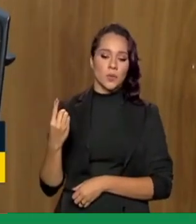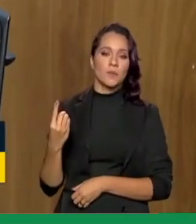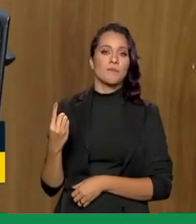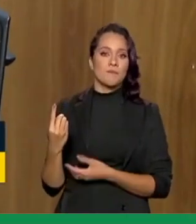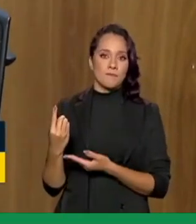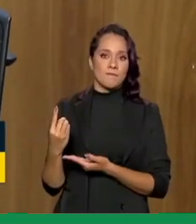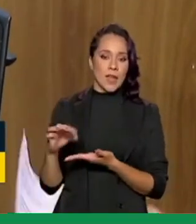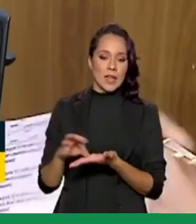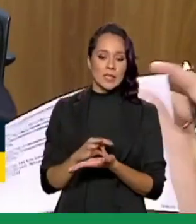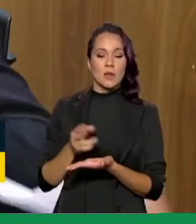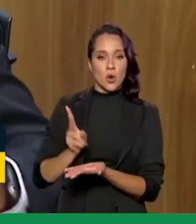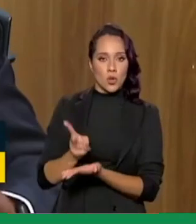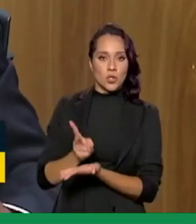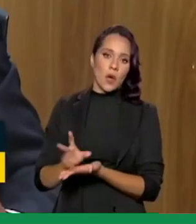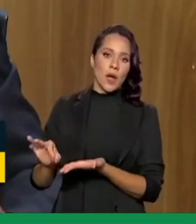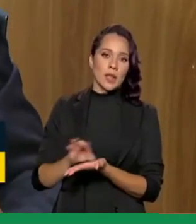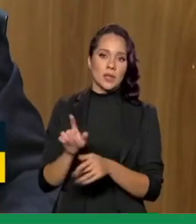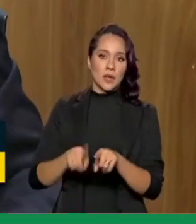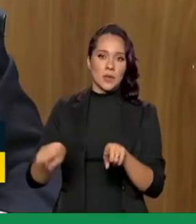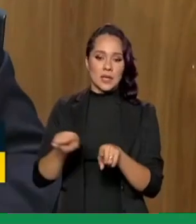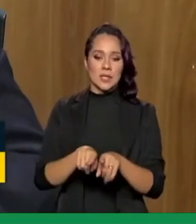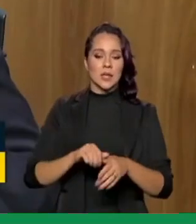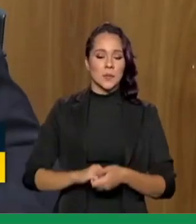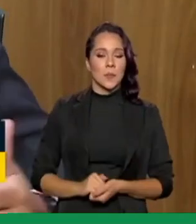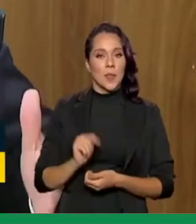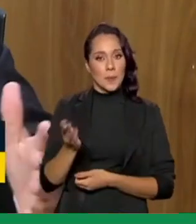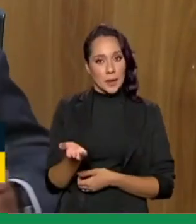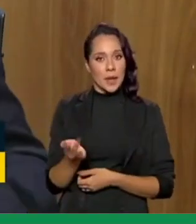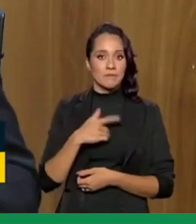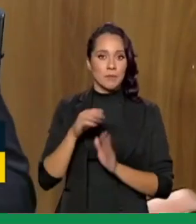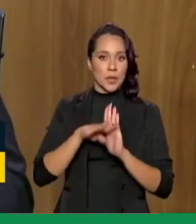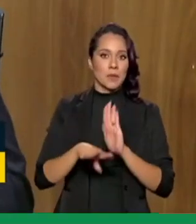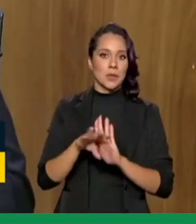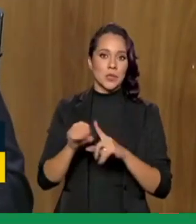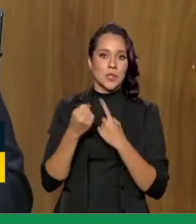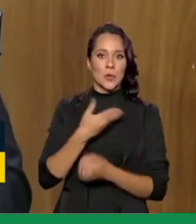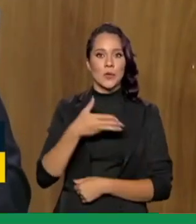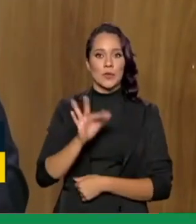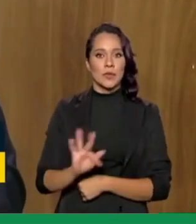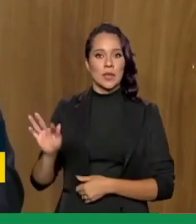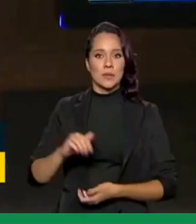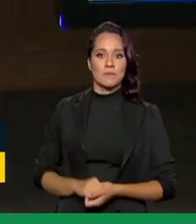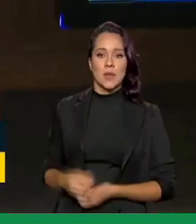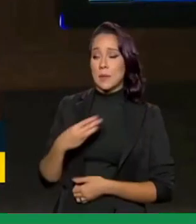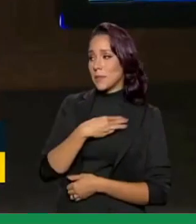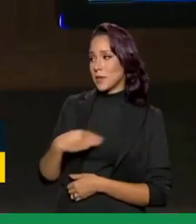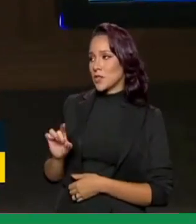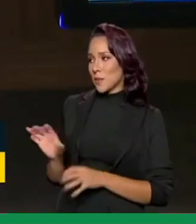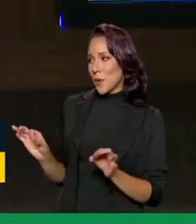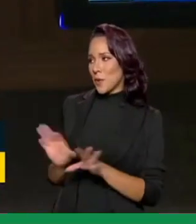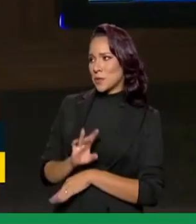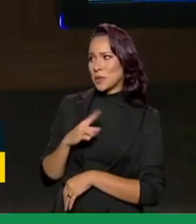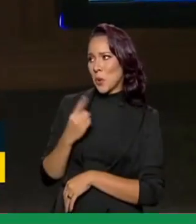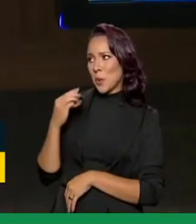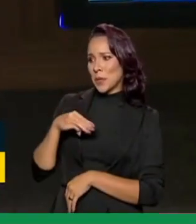inicial e manter o cadastro atualizado para fazer juiz aos programas sociais do governo federal Vinícius só para a gente encerrar que a gente tem